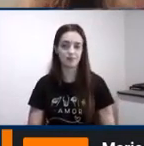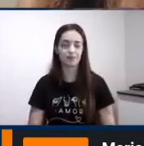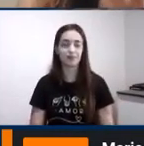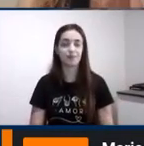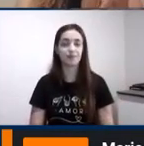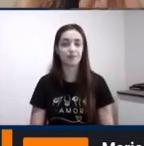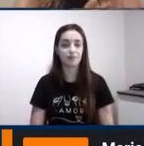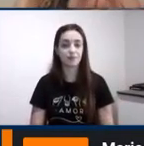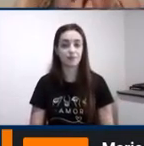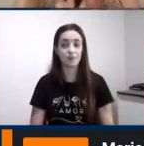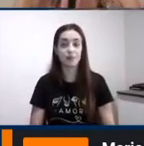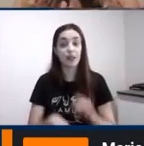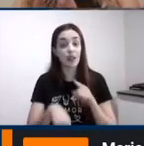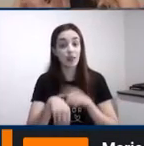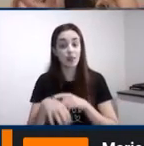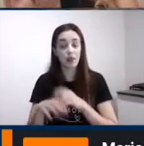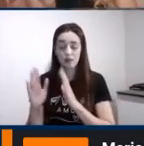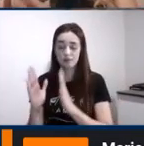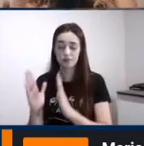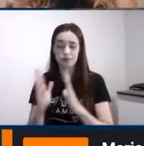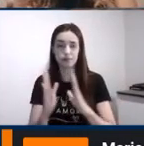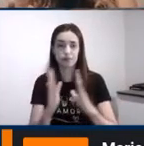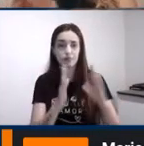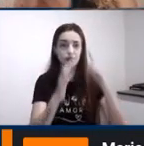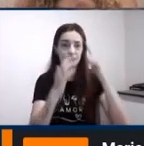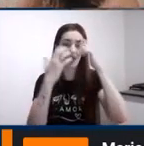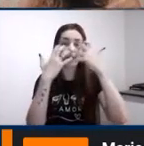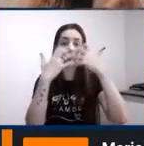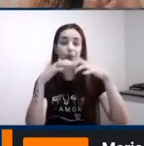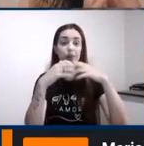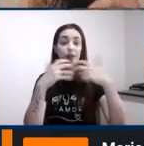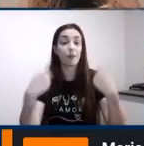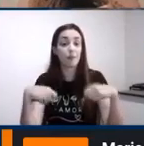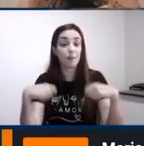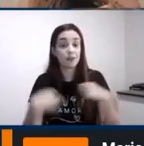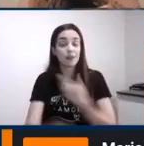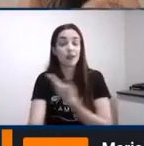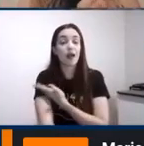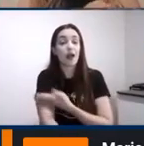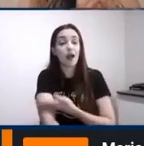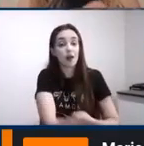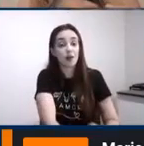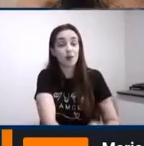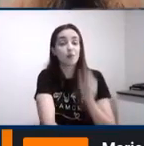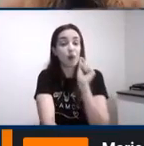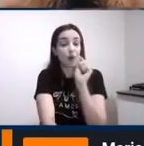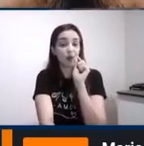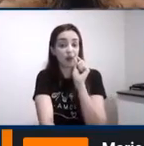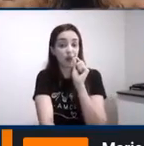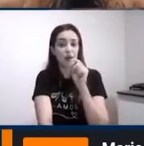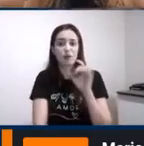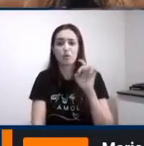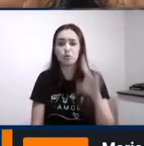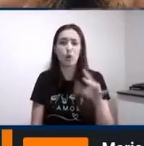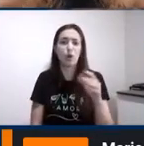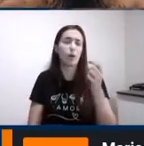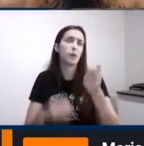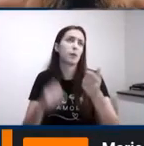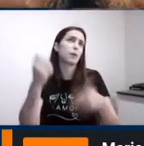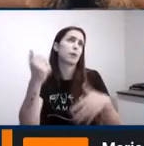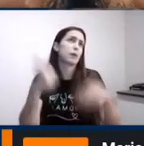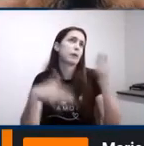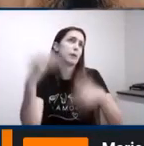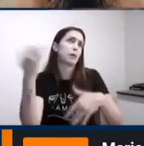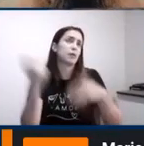de tempos em tempos o seu cérebro tem que se acostumar a dar significado para a informação e não ficar passivo na